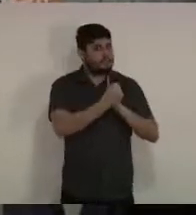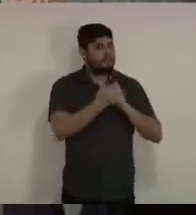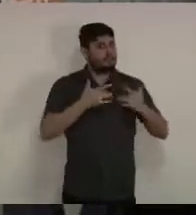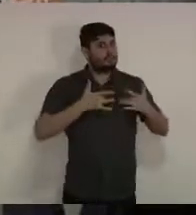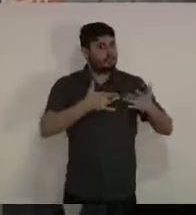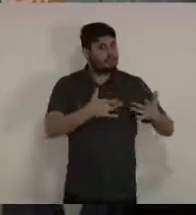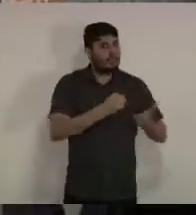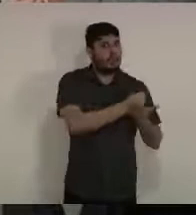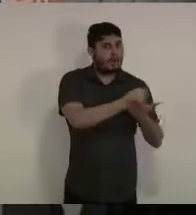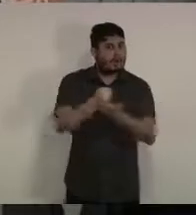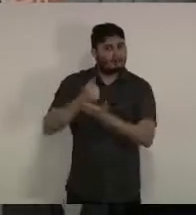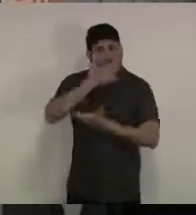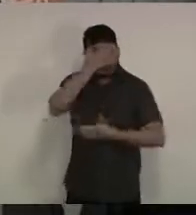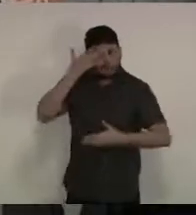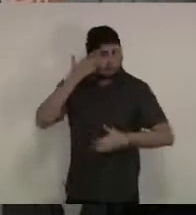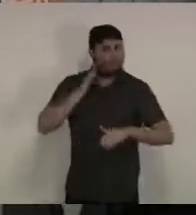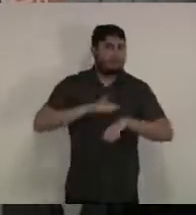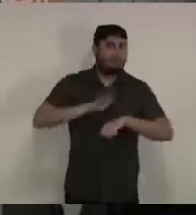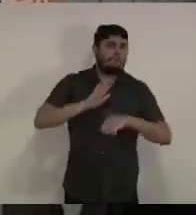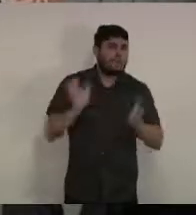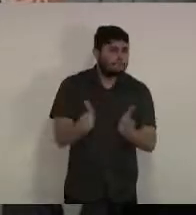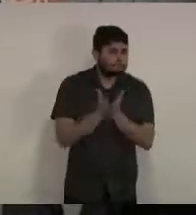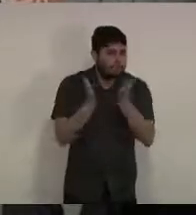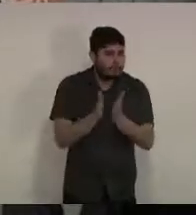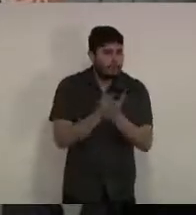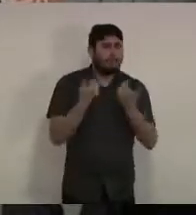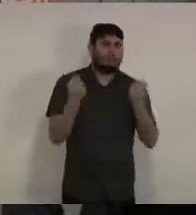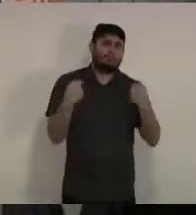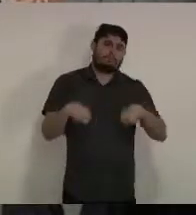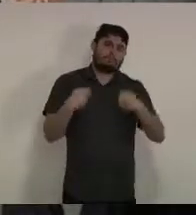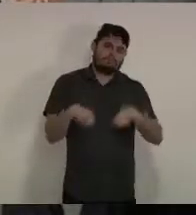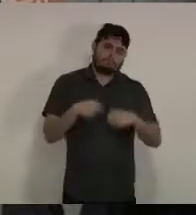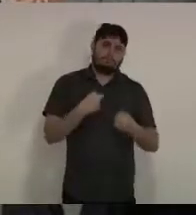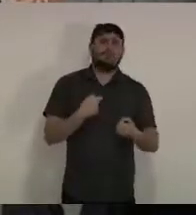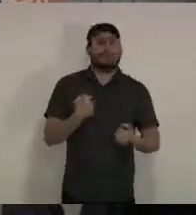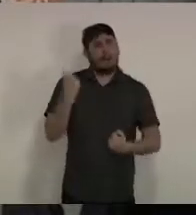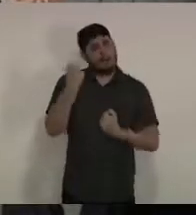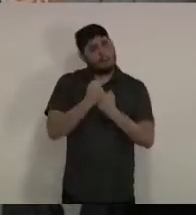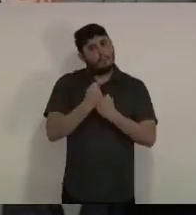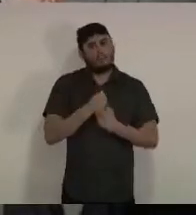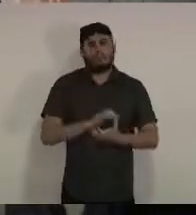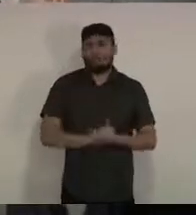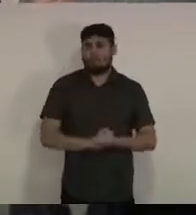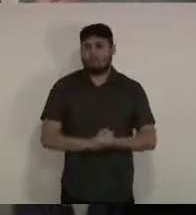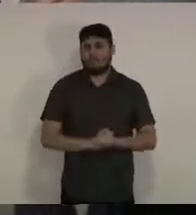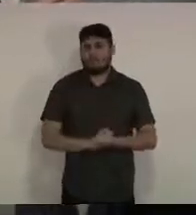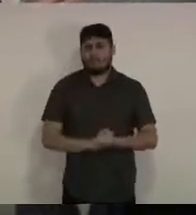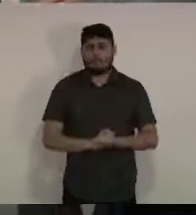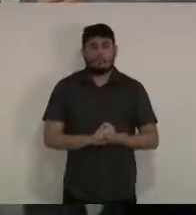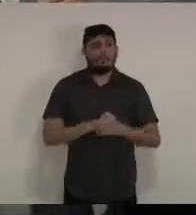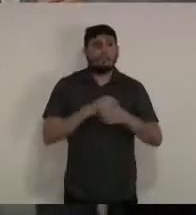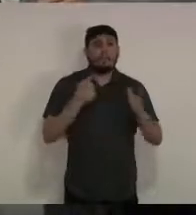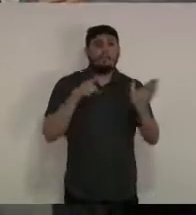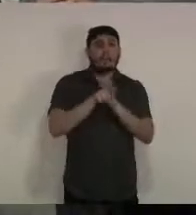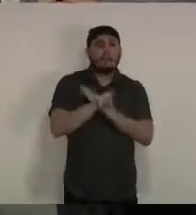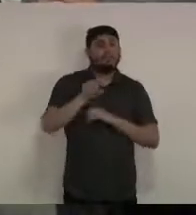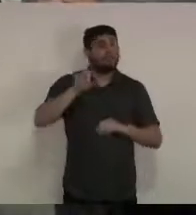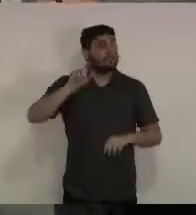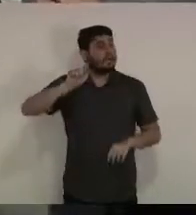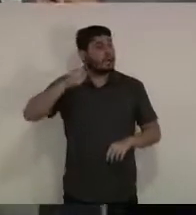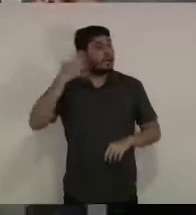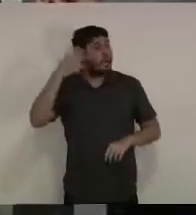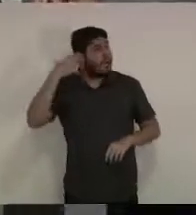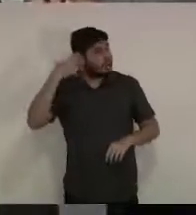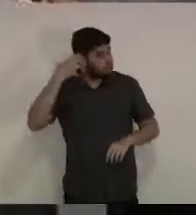que mais precisam do nosso município que estão em maior faixa de vulnerabilidade social Rádio Cultura é possível saber se a cidade já